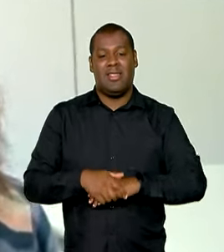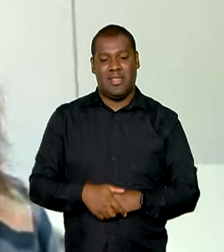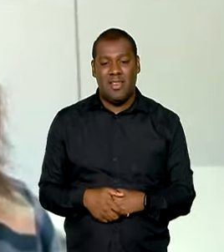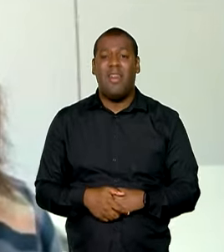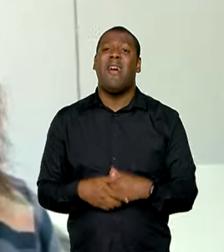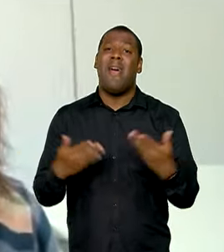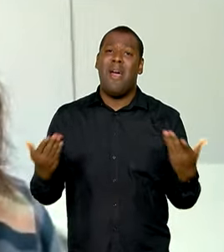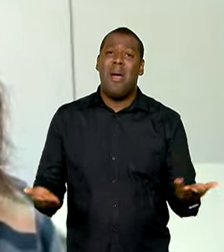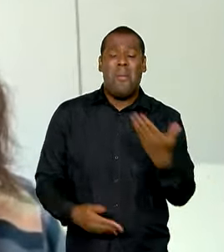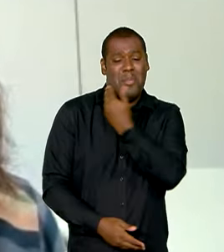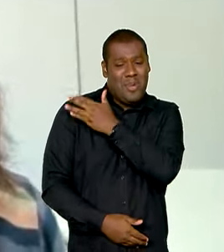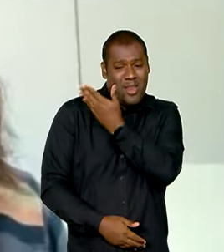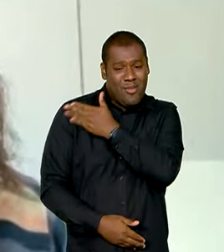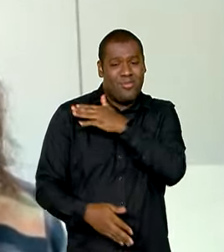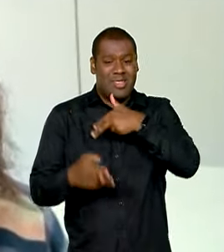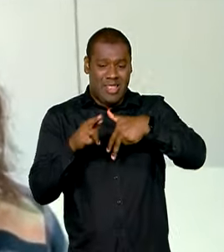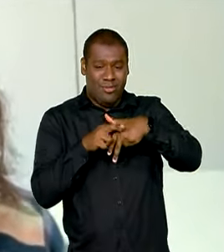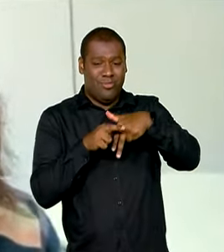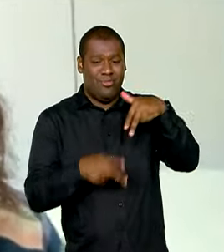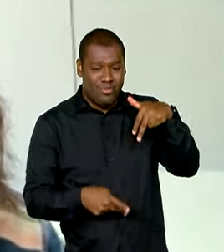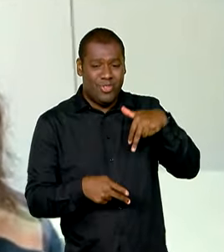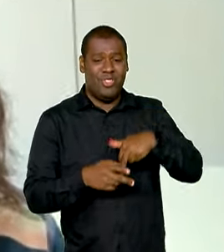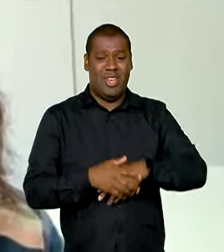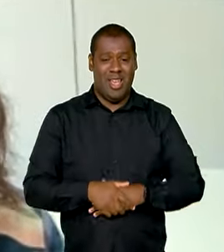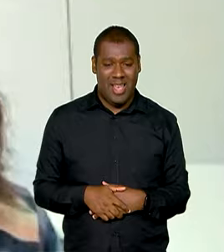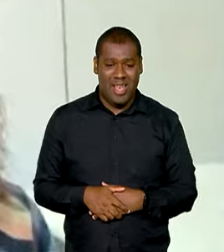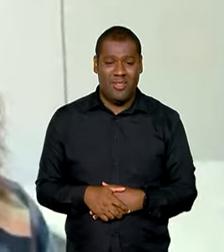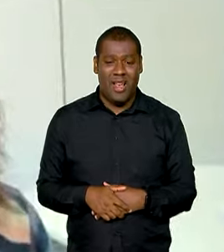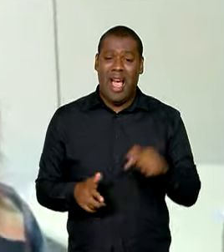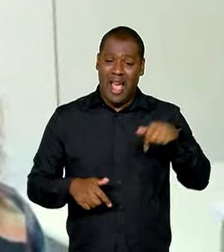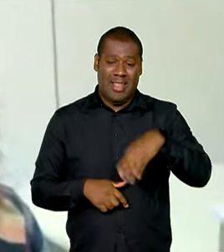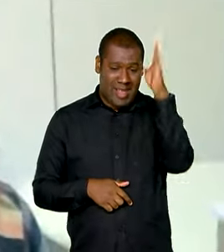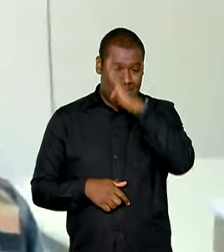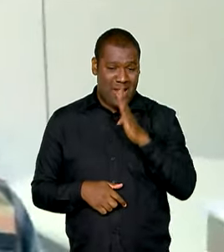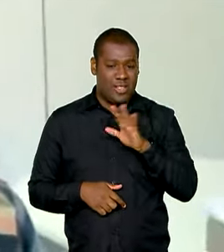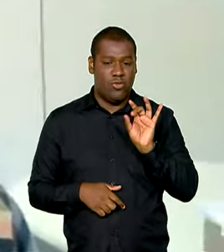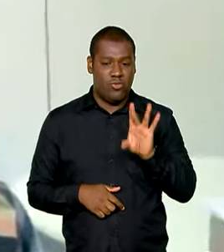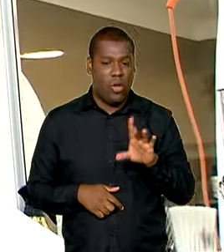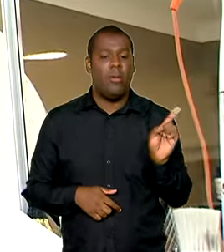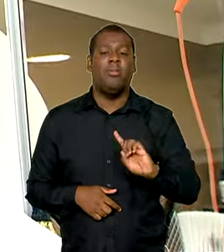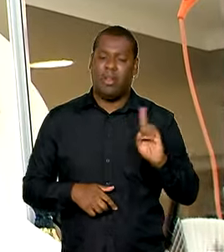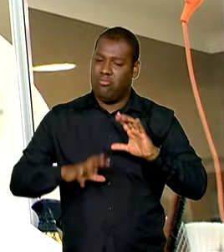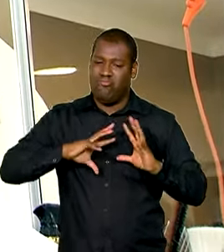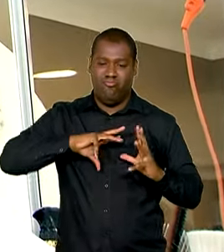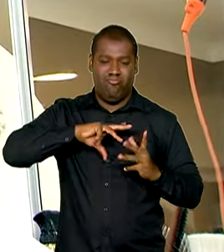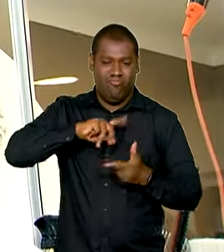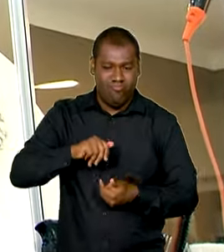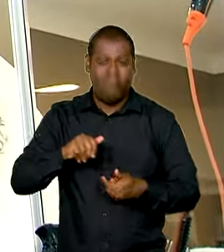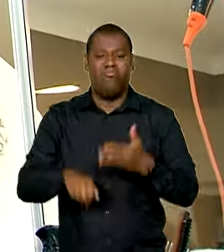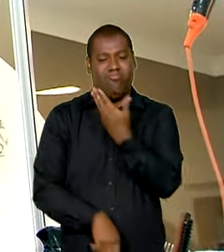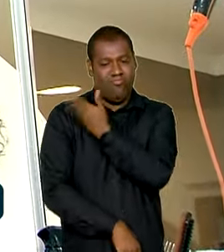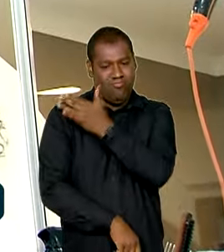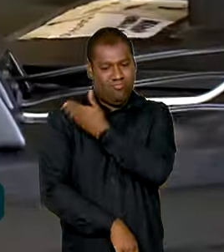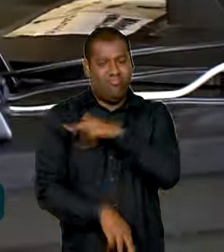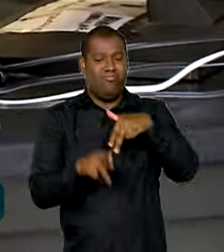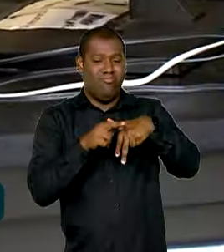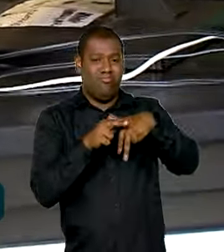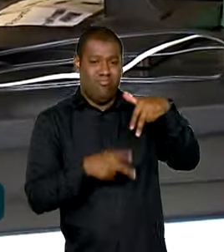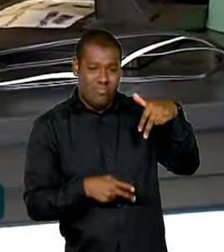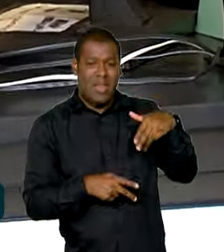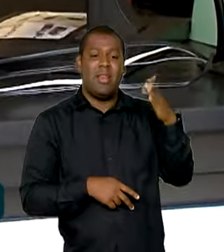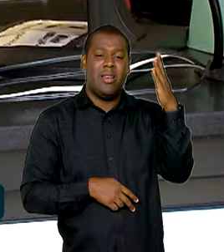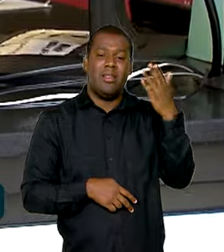discriminação de gênero, ela vem sendo constatada não só no Brasil, mas no mundo todo. Então, a gente sabe que